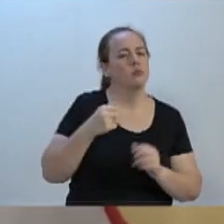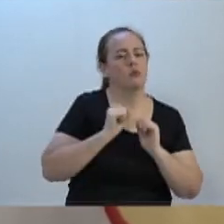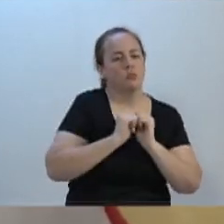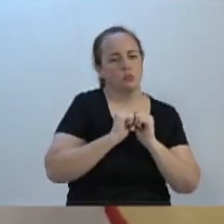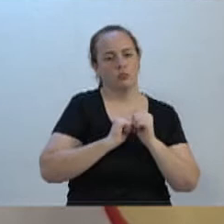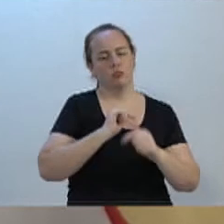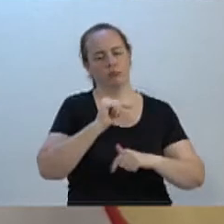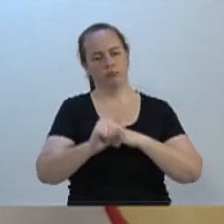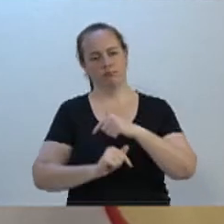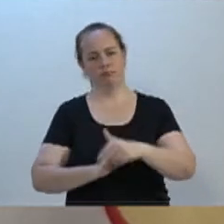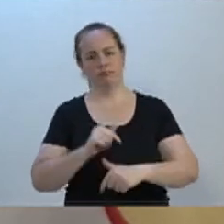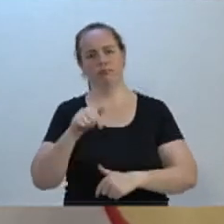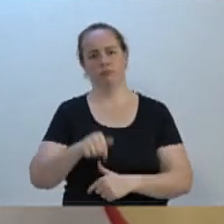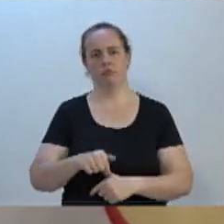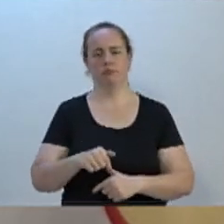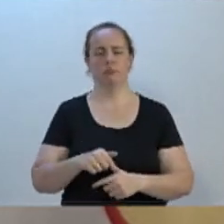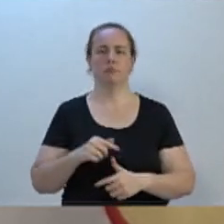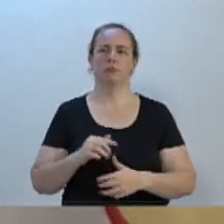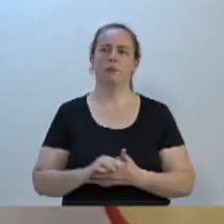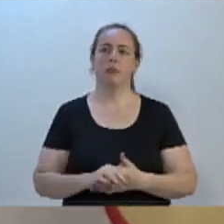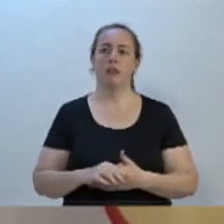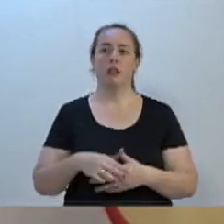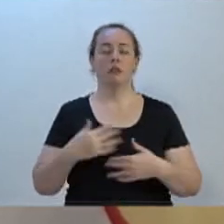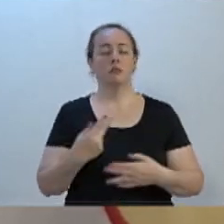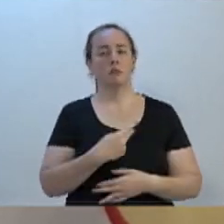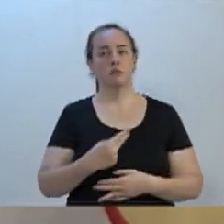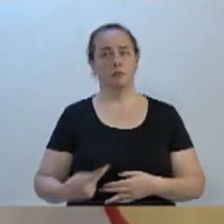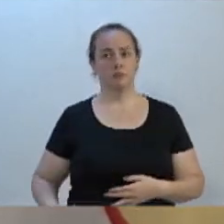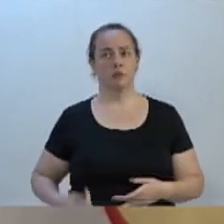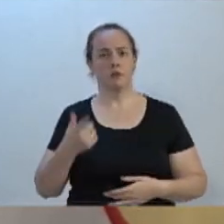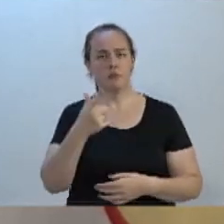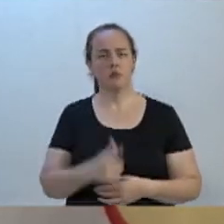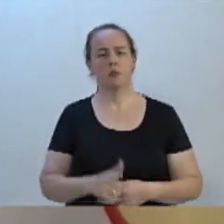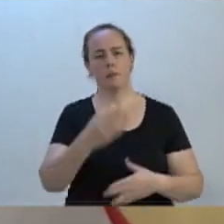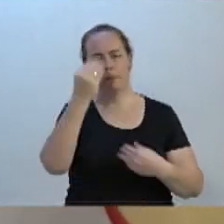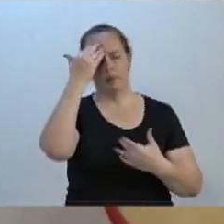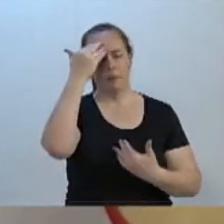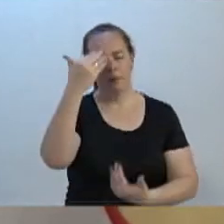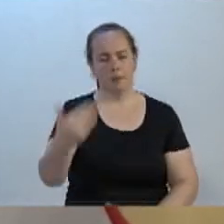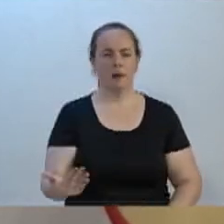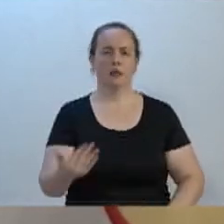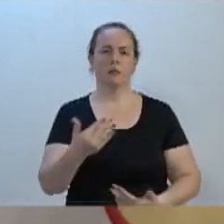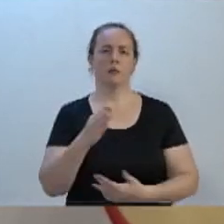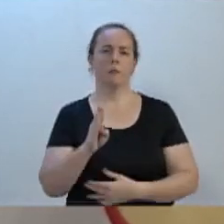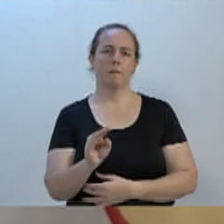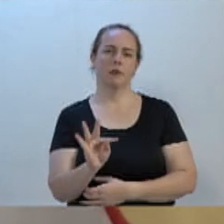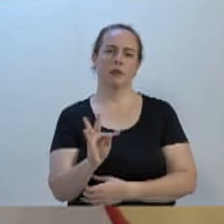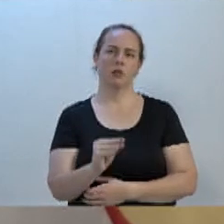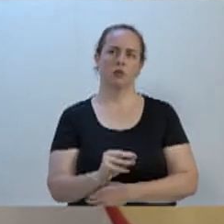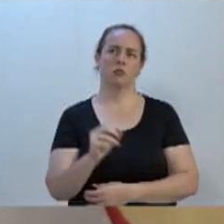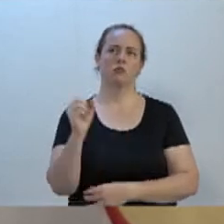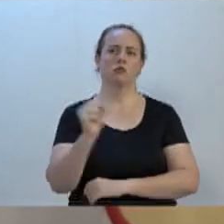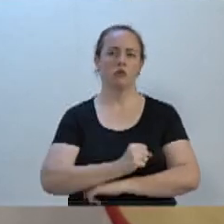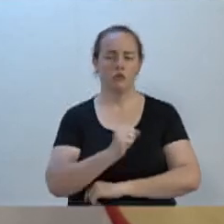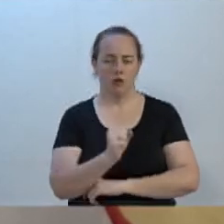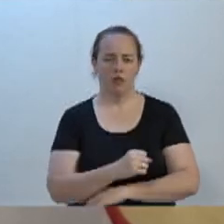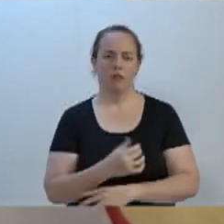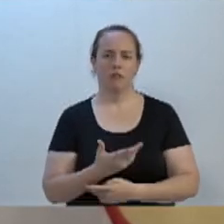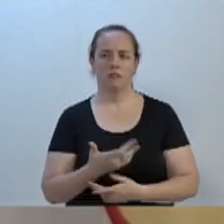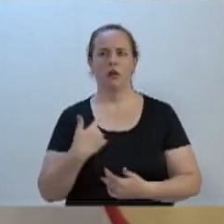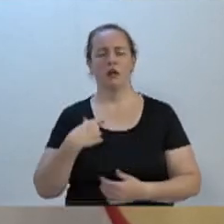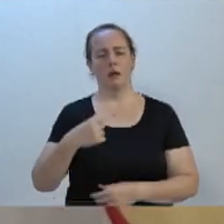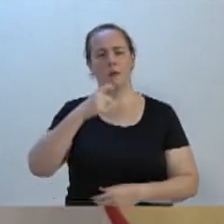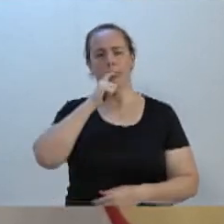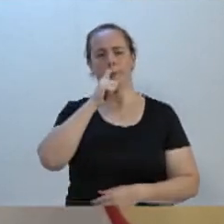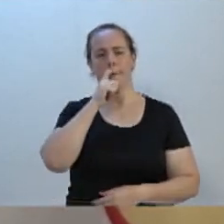aqui nesse parlamento. Presidente, mais uma vez, muito obrigado ao Beto da Bela Janela, em nome, eu sou pai